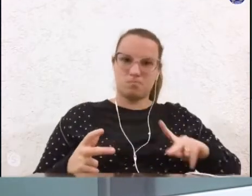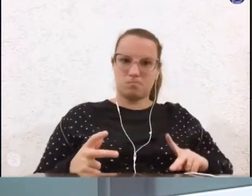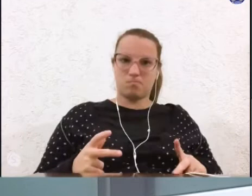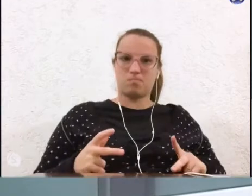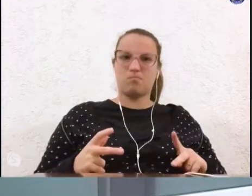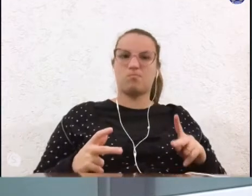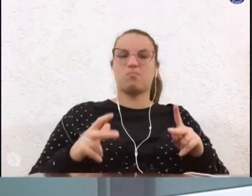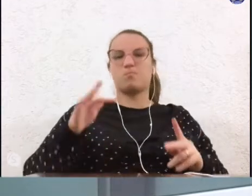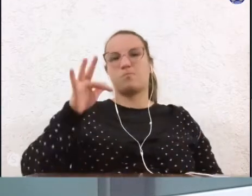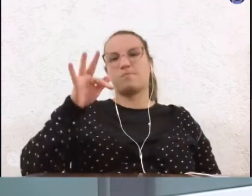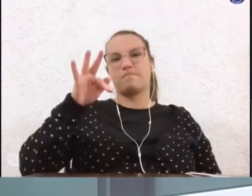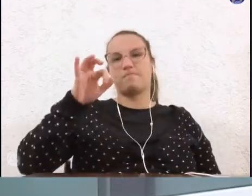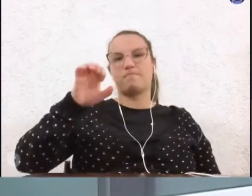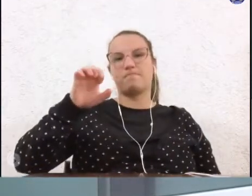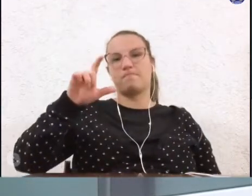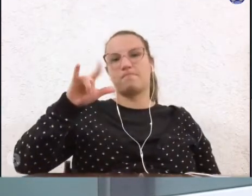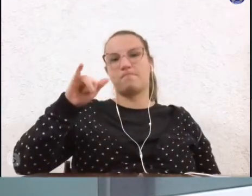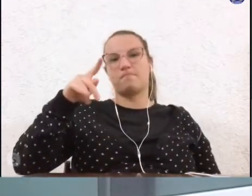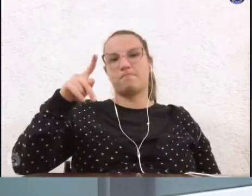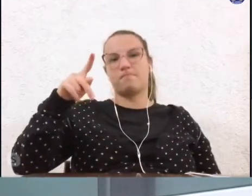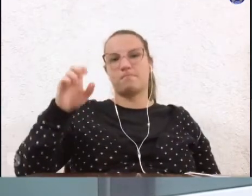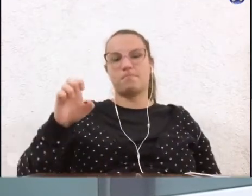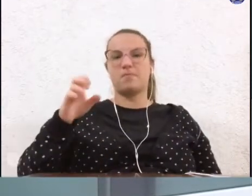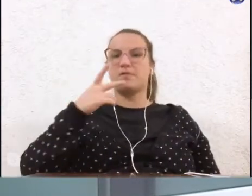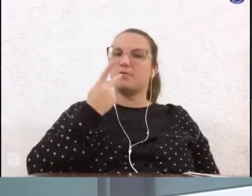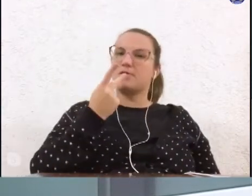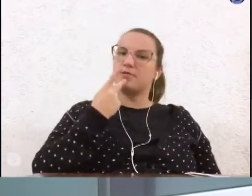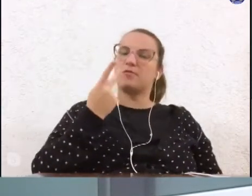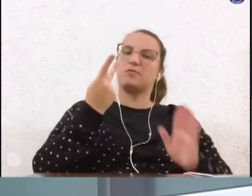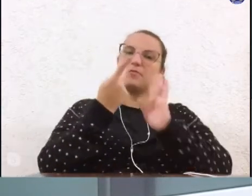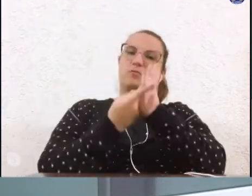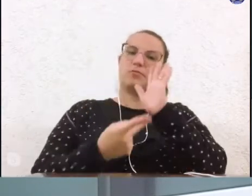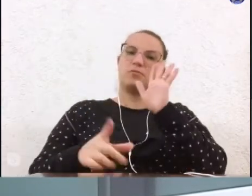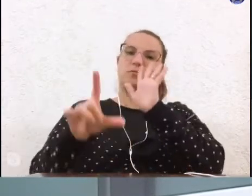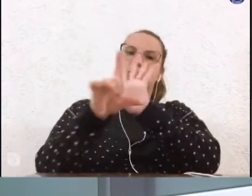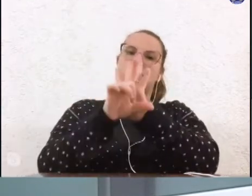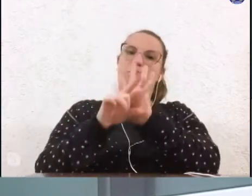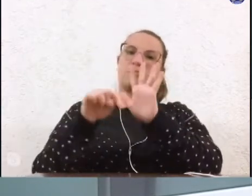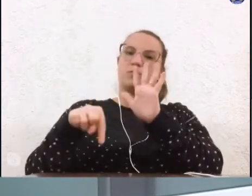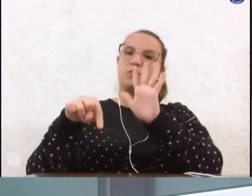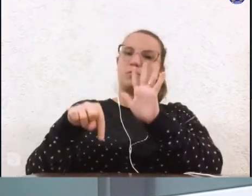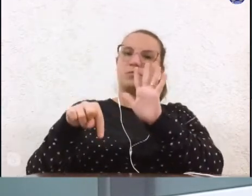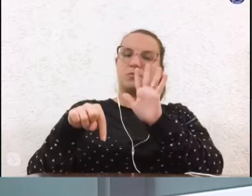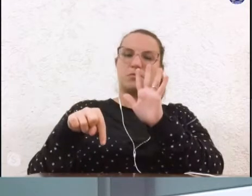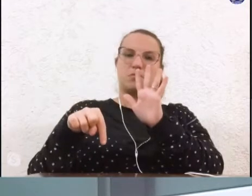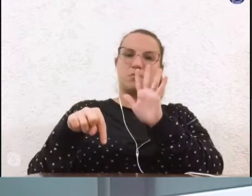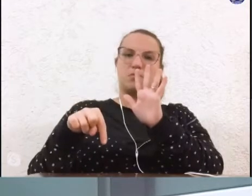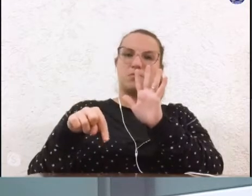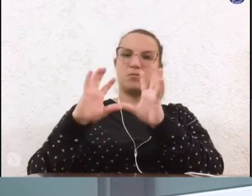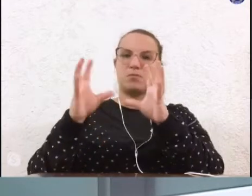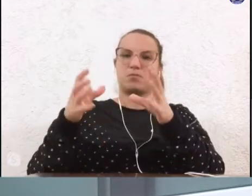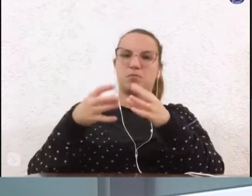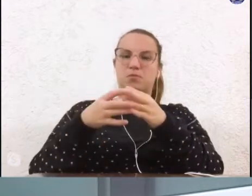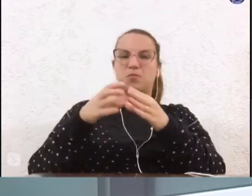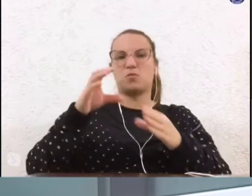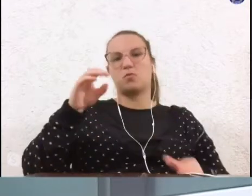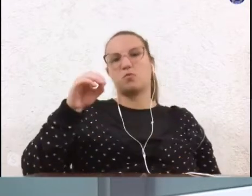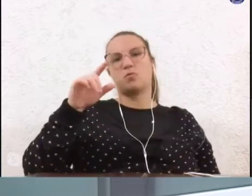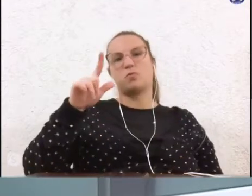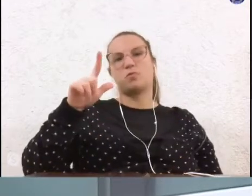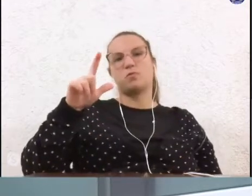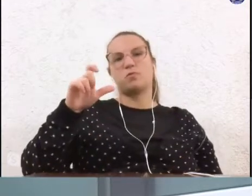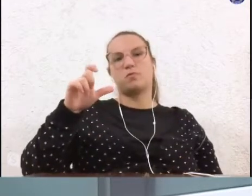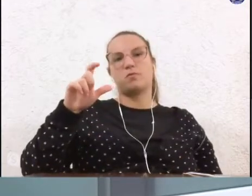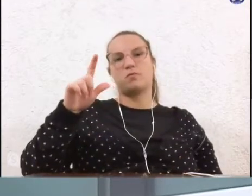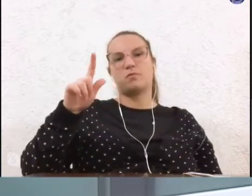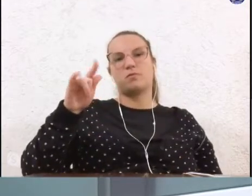Felipe Martins ele disse que esse projeto de lei não precisava passar para o colegiado para a deliberação para a